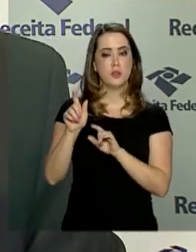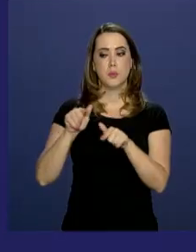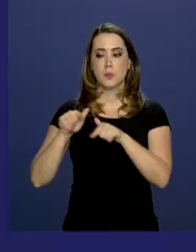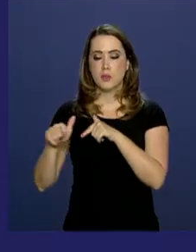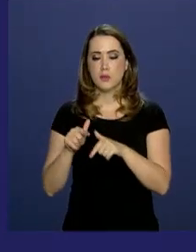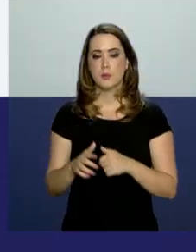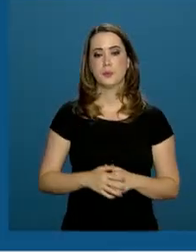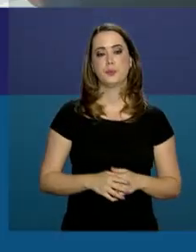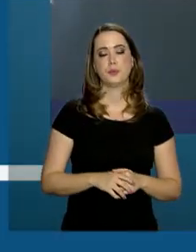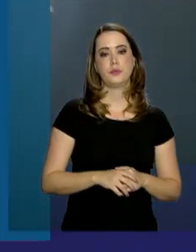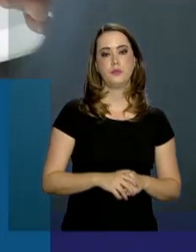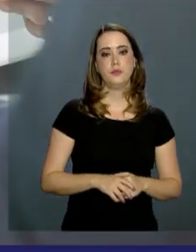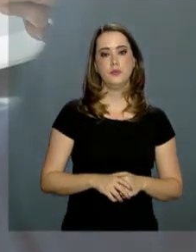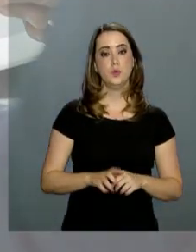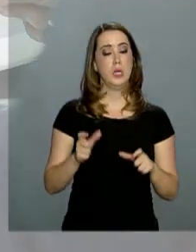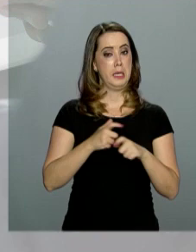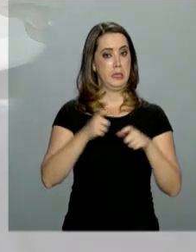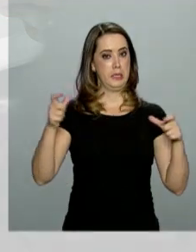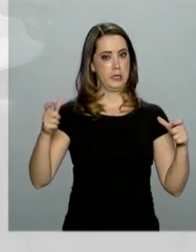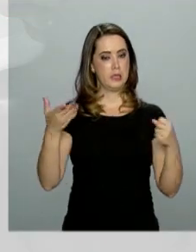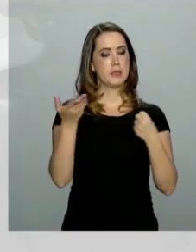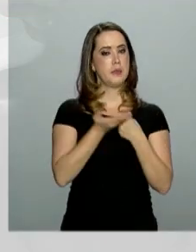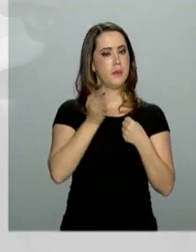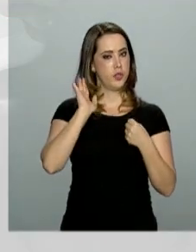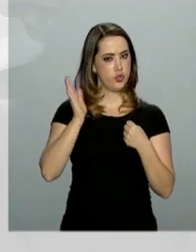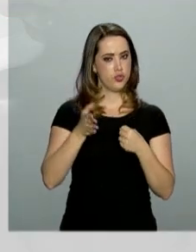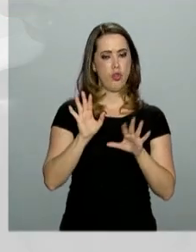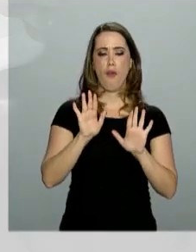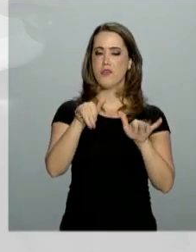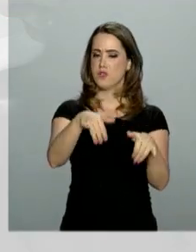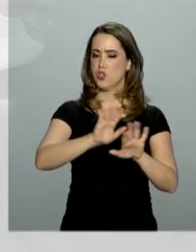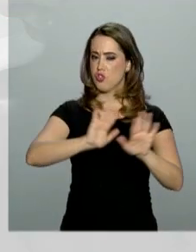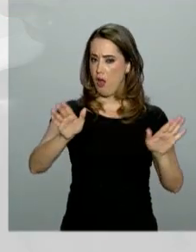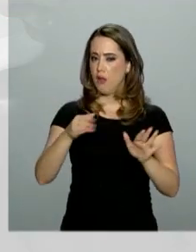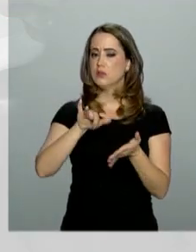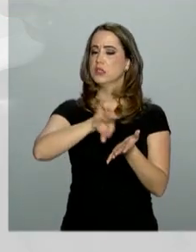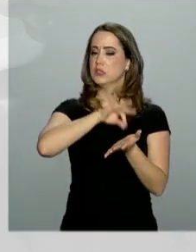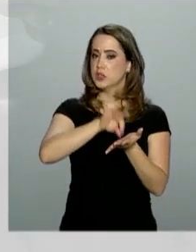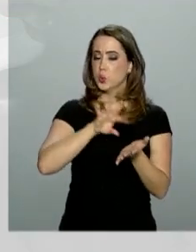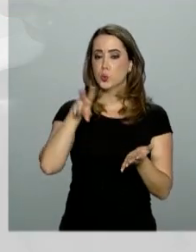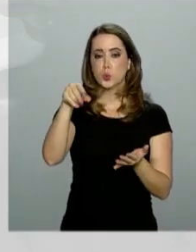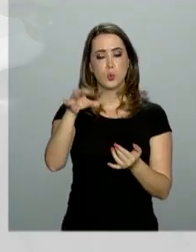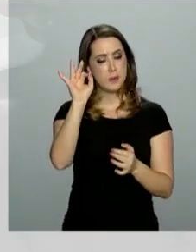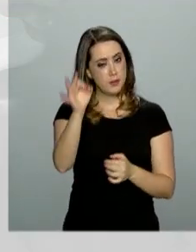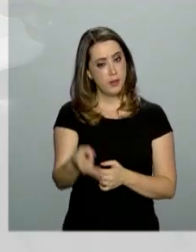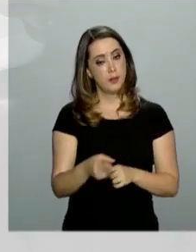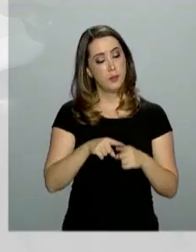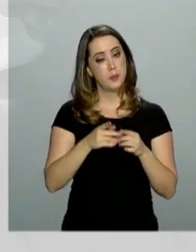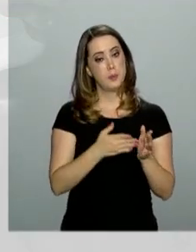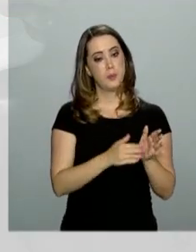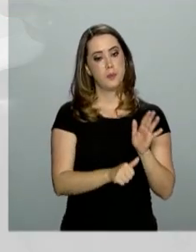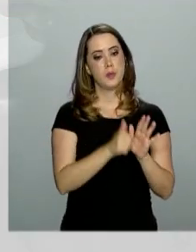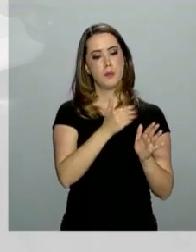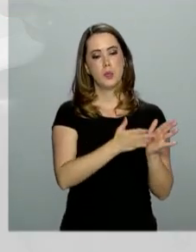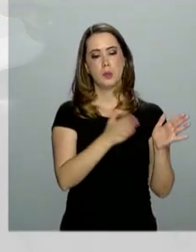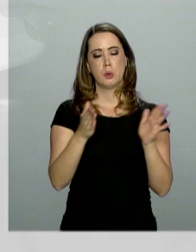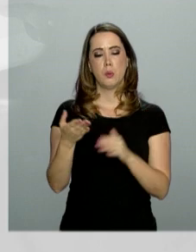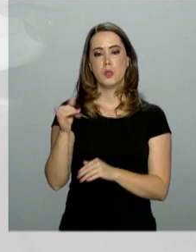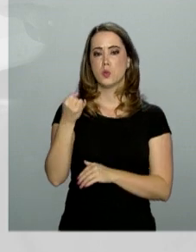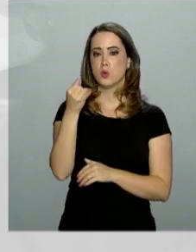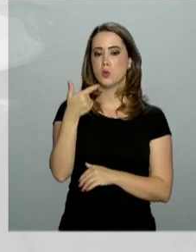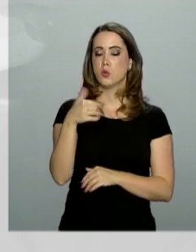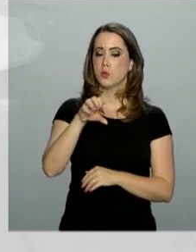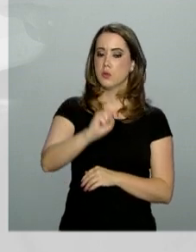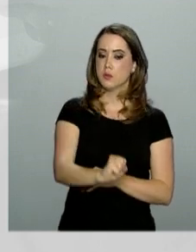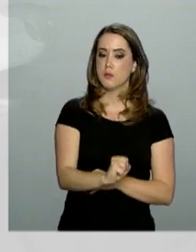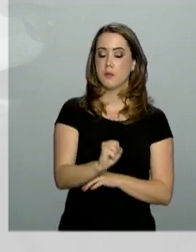trabalhador. Grandes e médias empresas já cadastraram as informações. A primeira etapa do novo sistema teve início em janeiro de